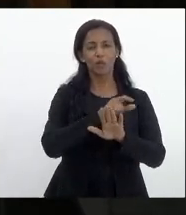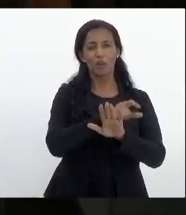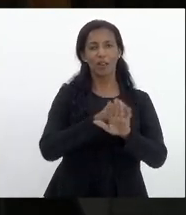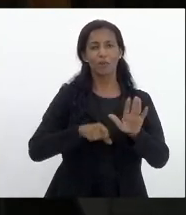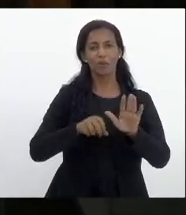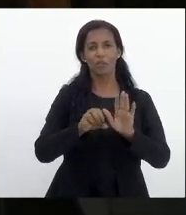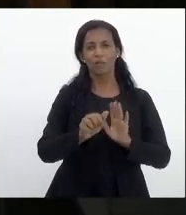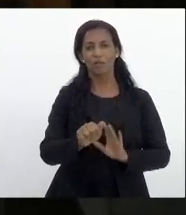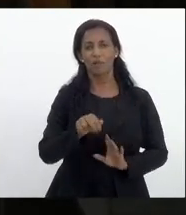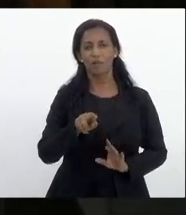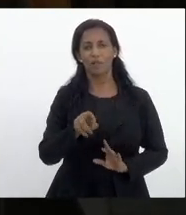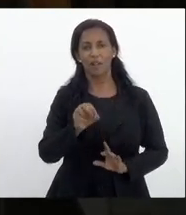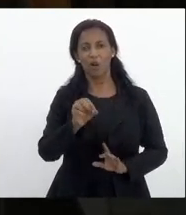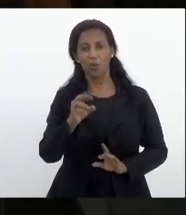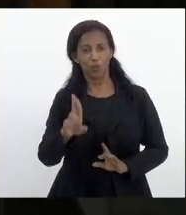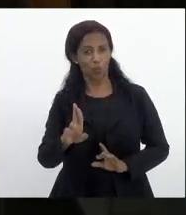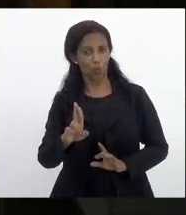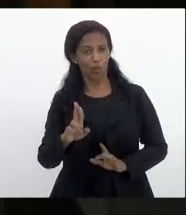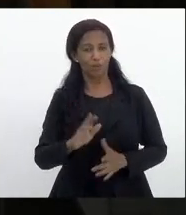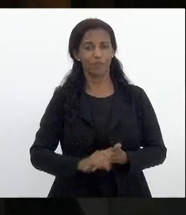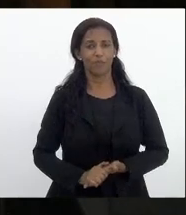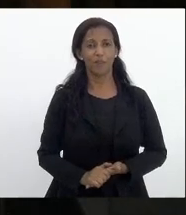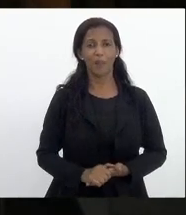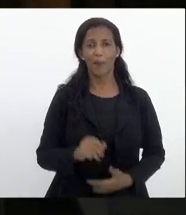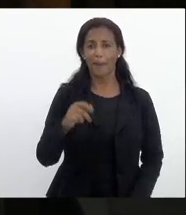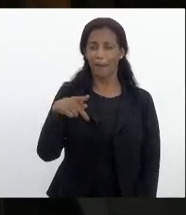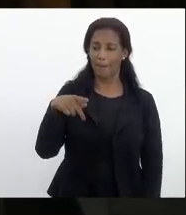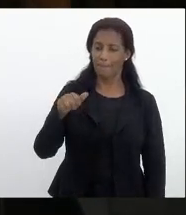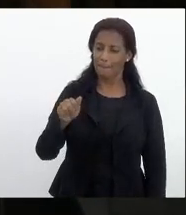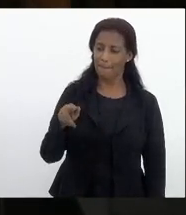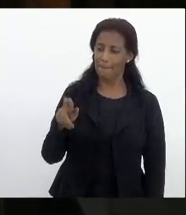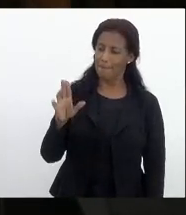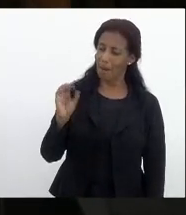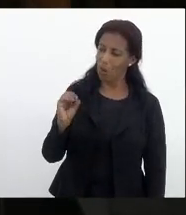foi o senhor Paulo Guedes